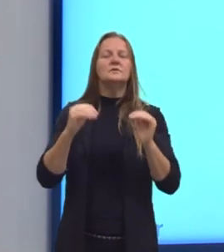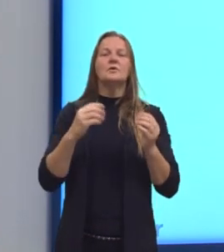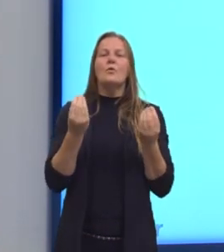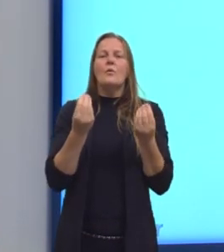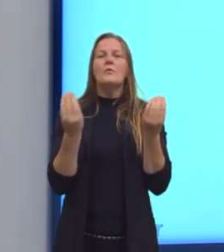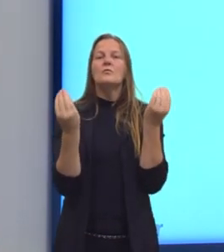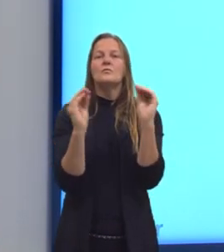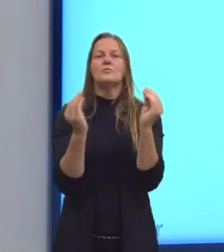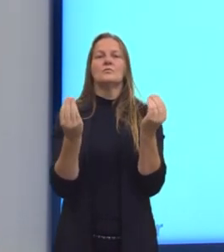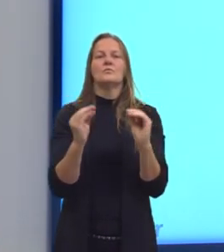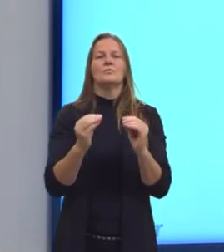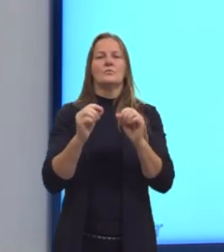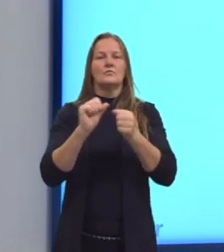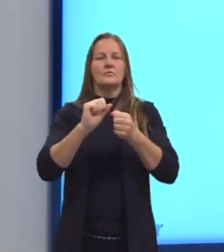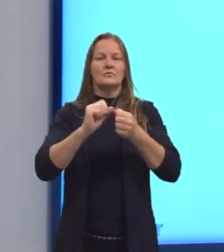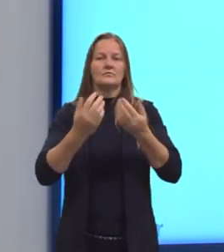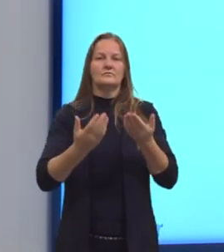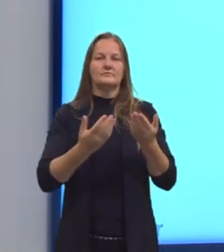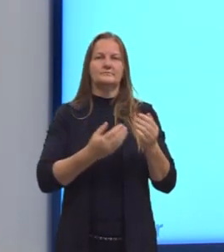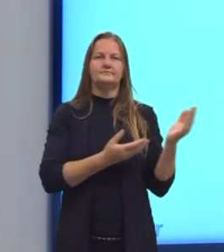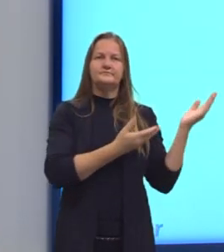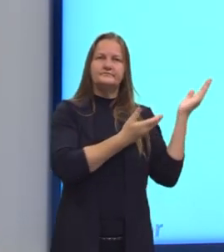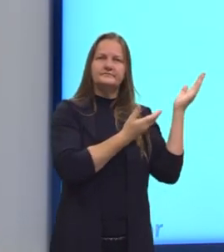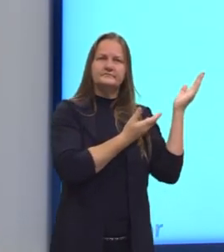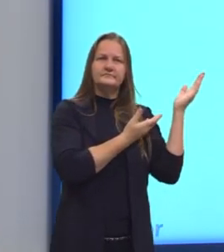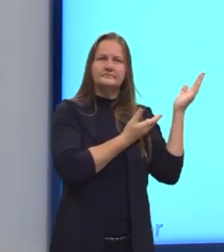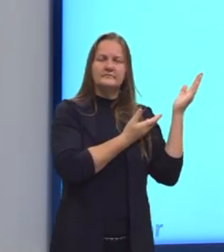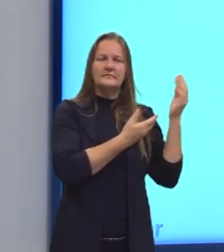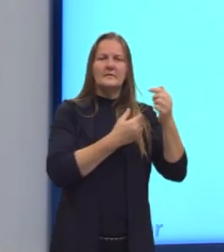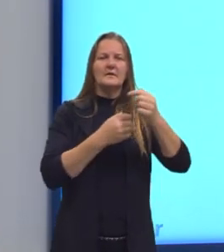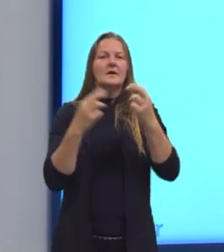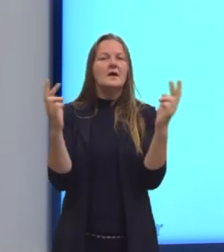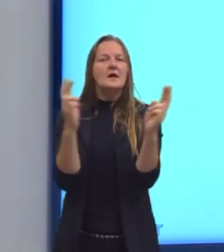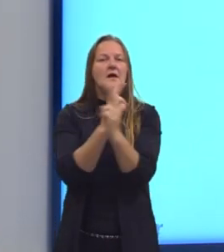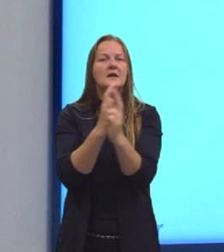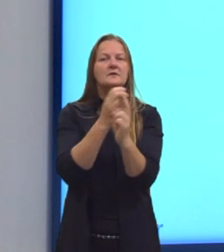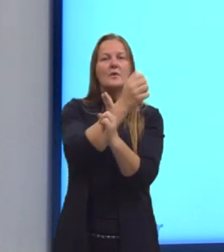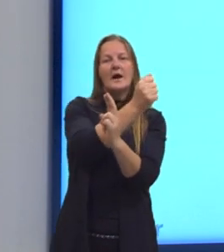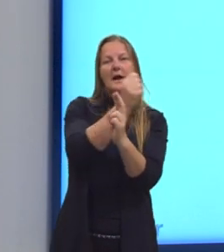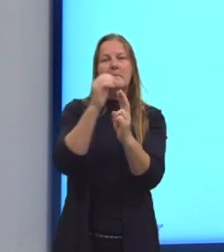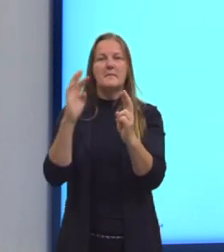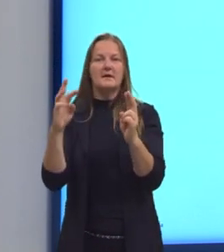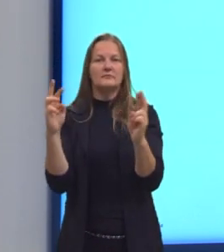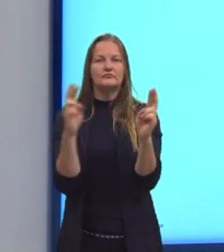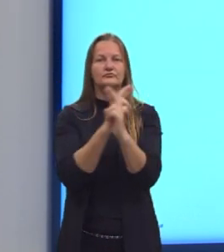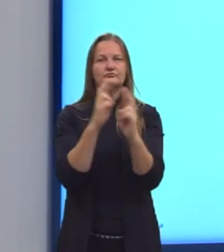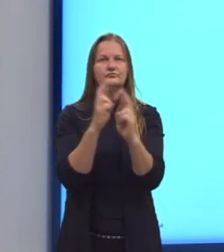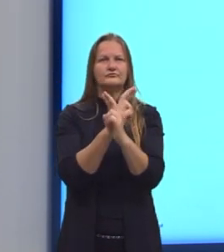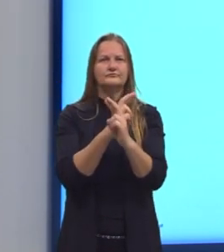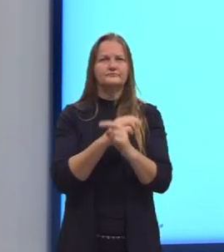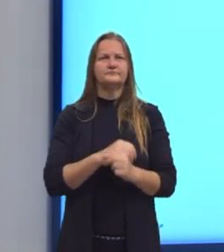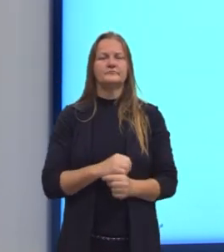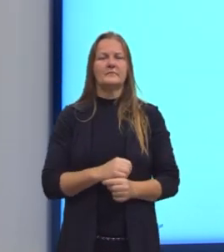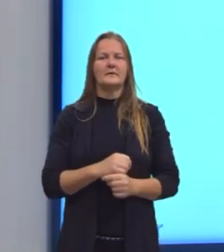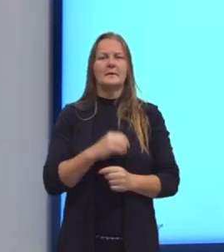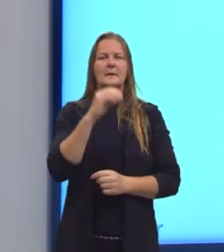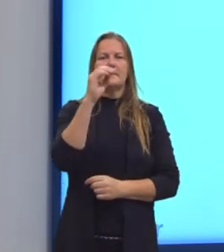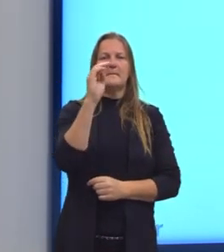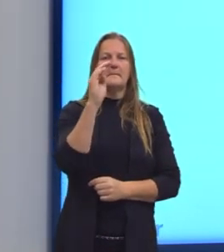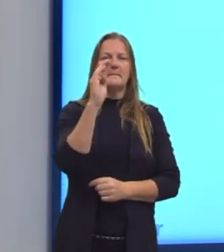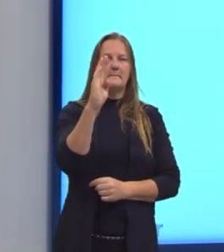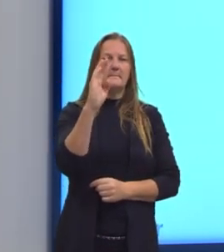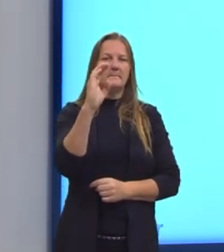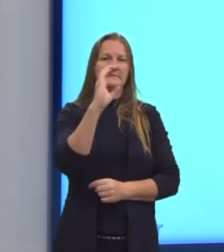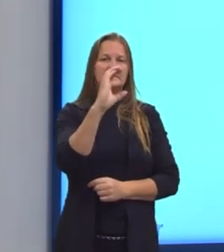dada da seguinte maneira. A está para B, assim como C está para D.